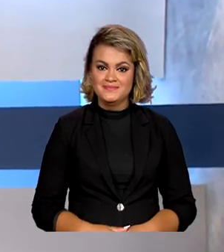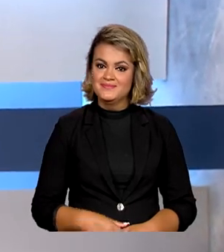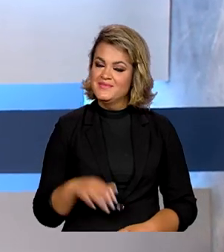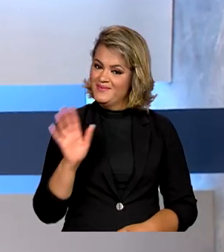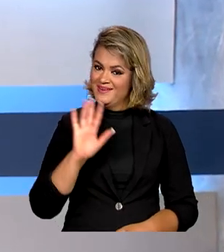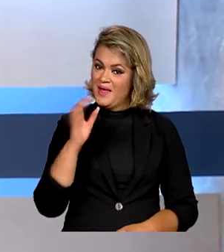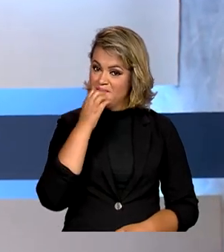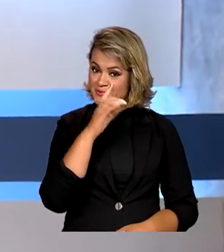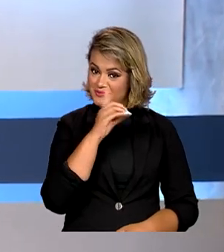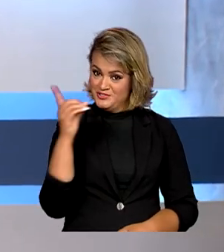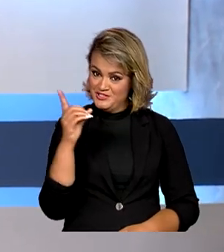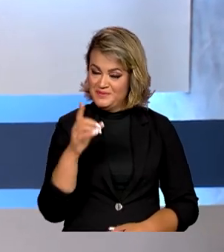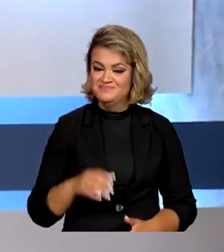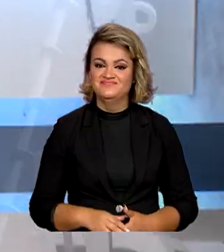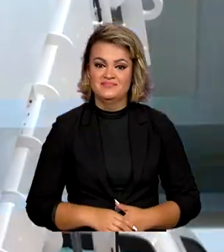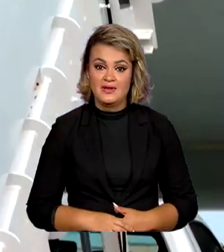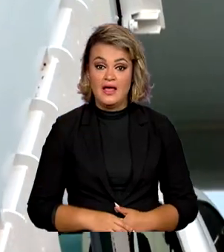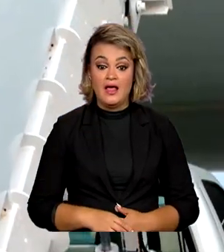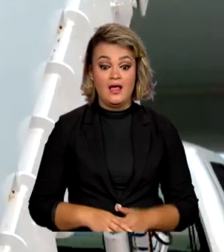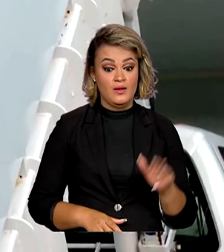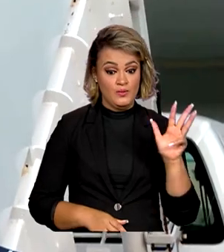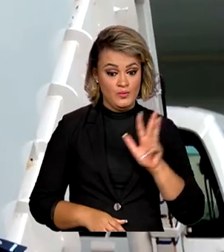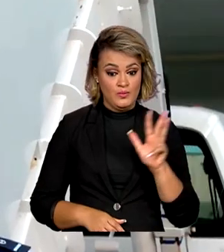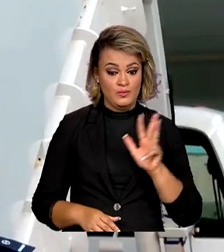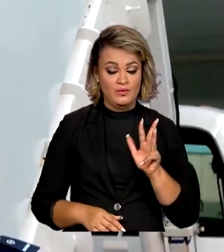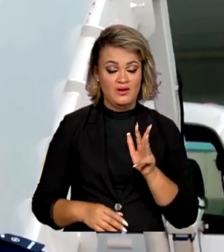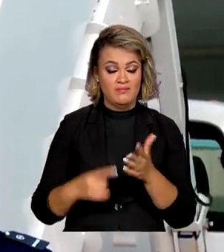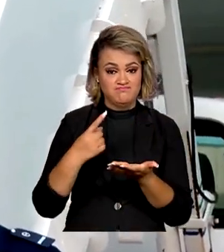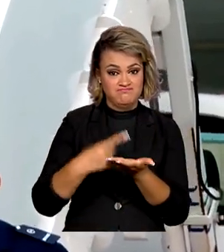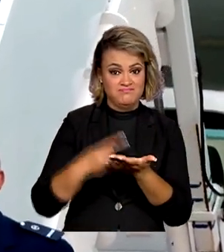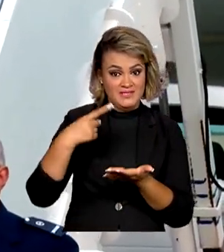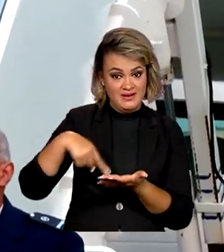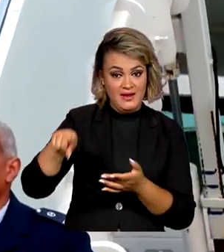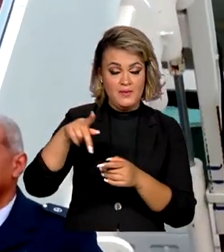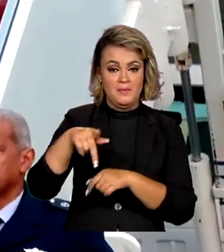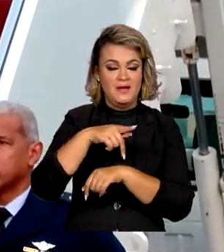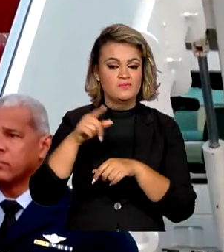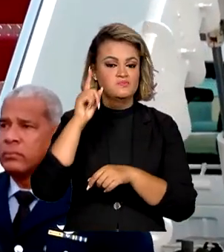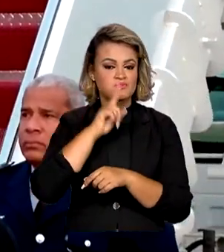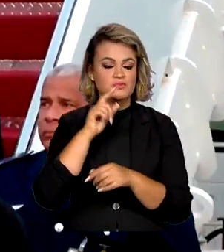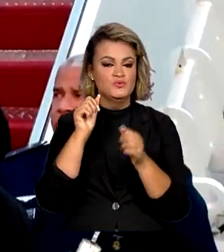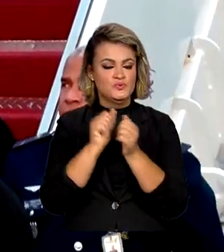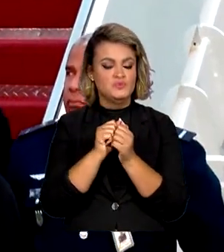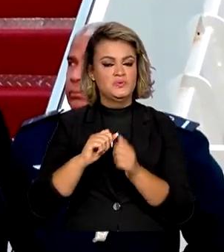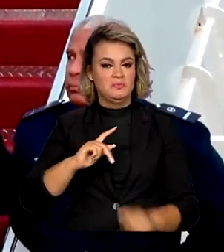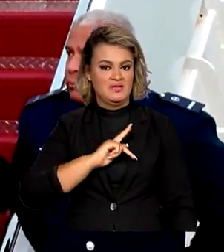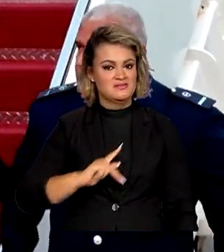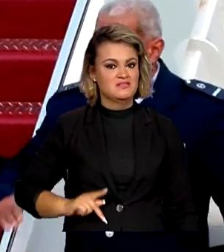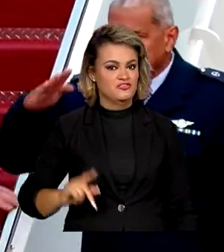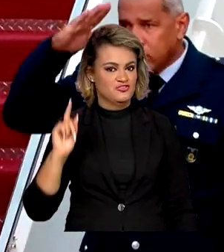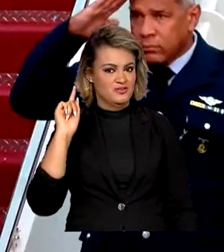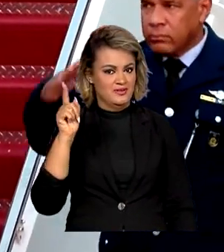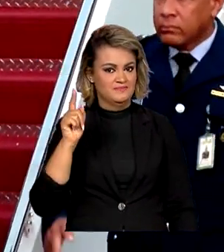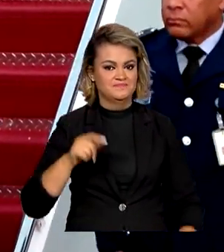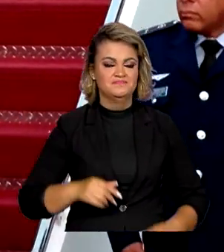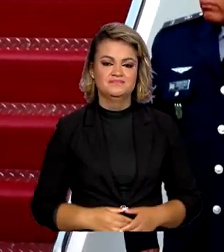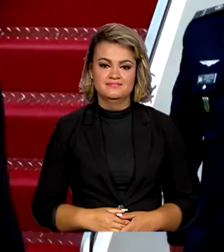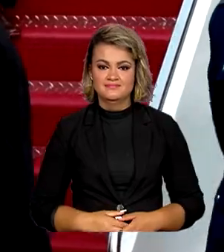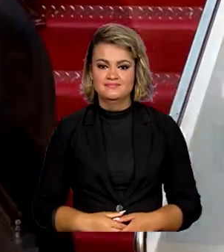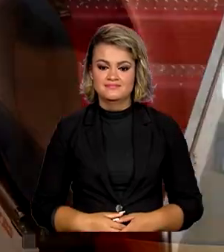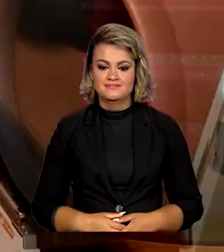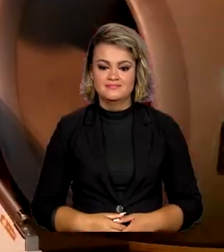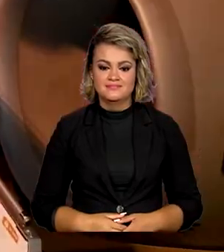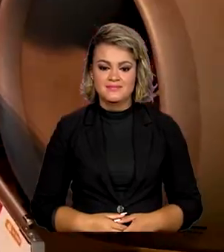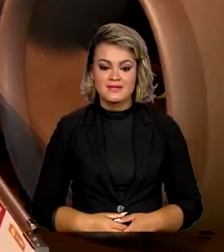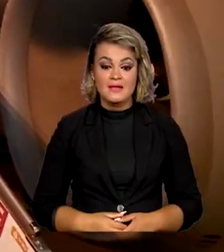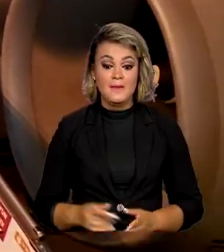Olá, bom dia. Presidente Lula tem encontro hoje em Washington com o líder americano Joe Biden na Casa Branca.